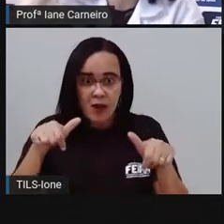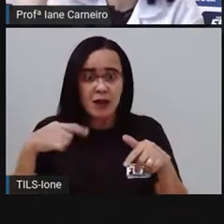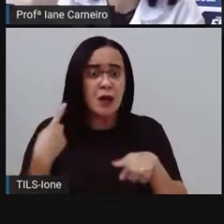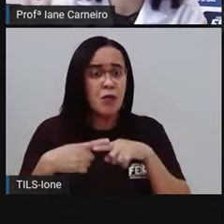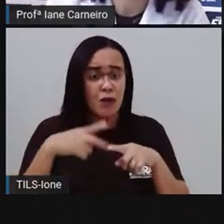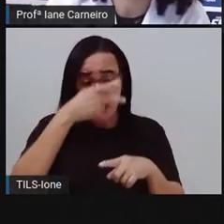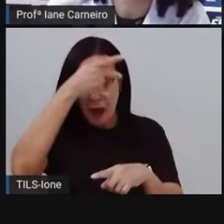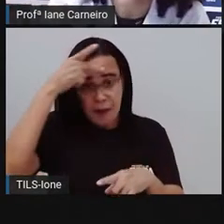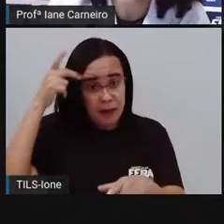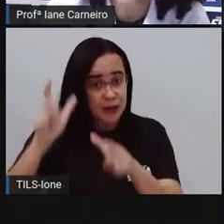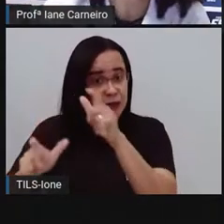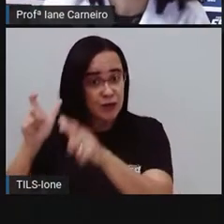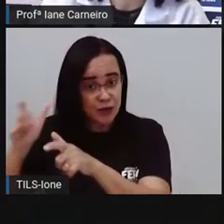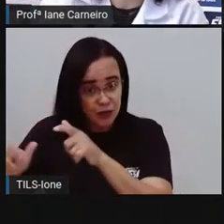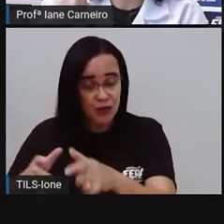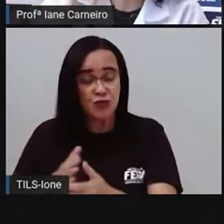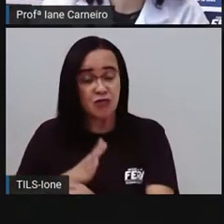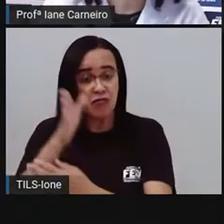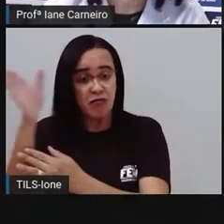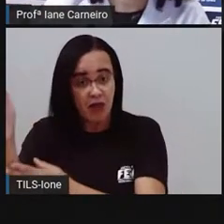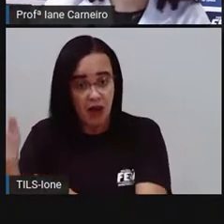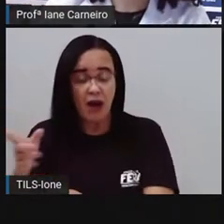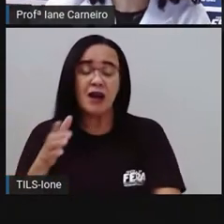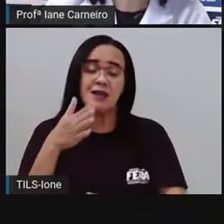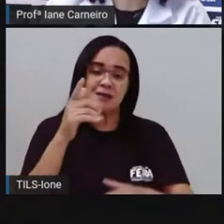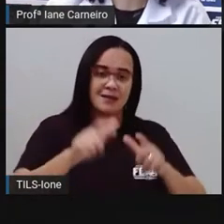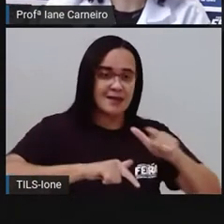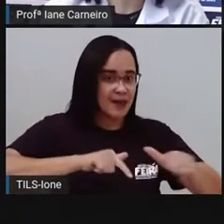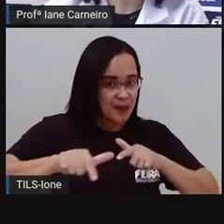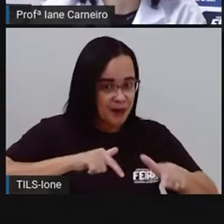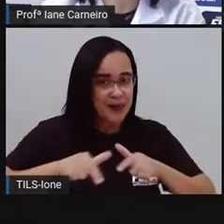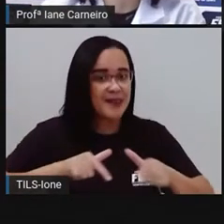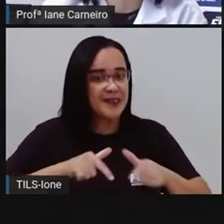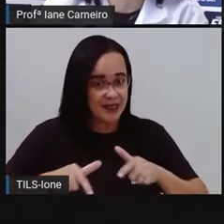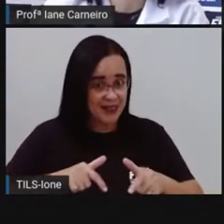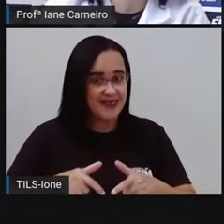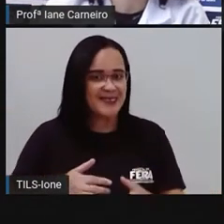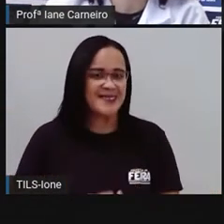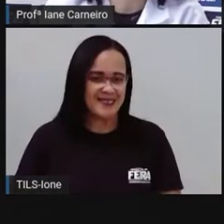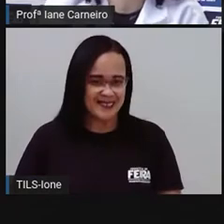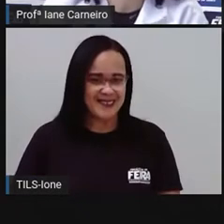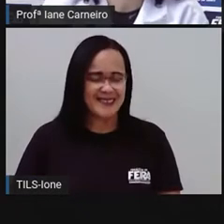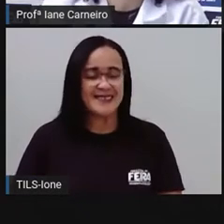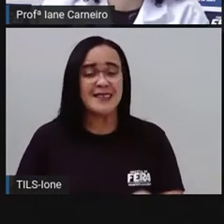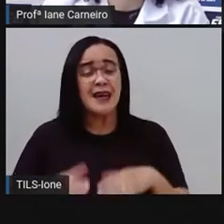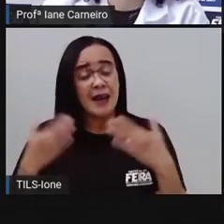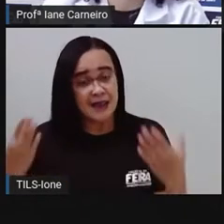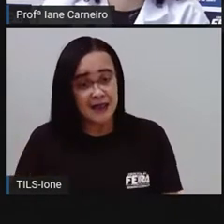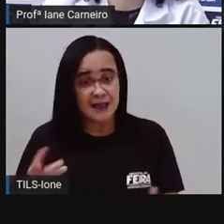pessoas que fazem parte desse bairro, né? E aí é importante, ó,